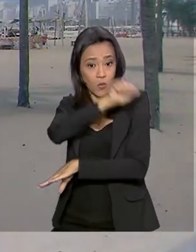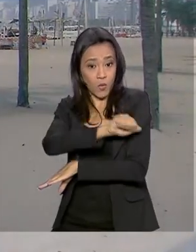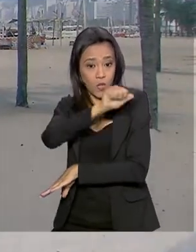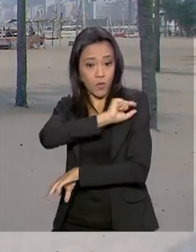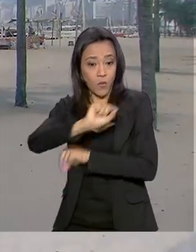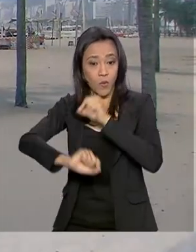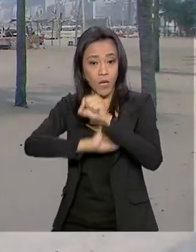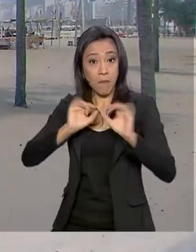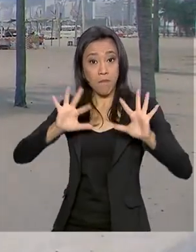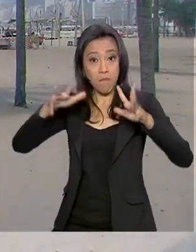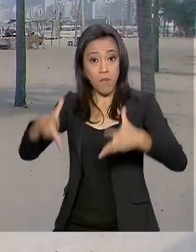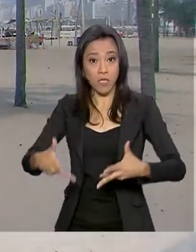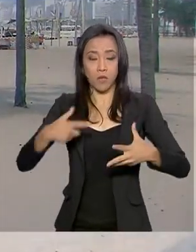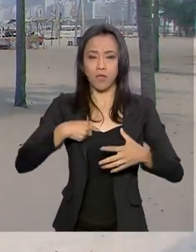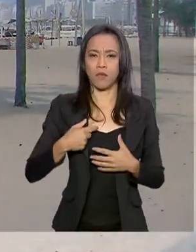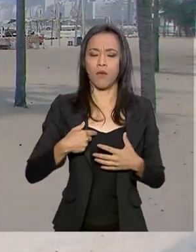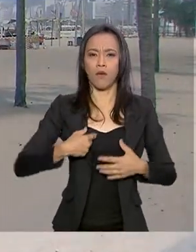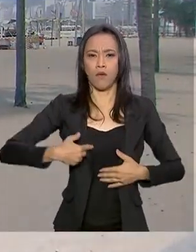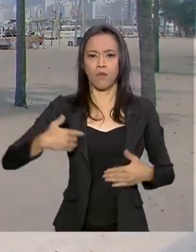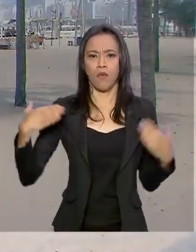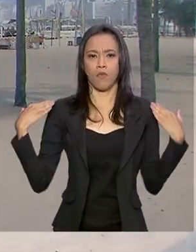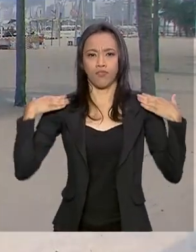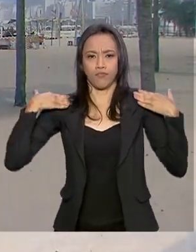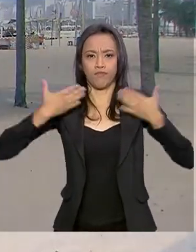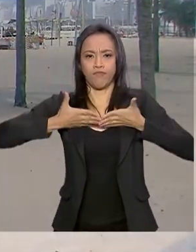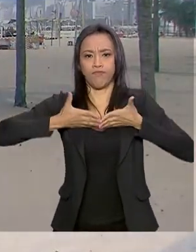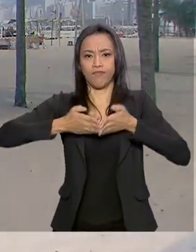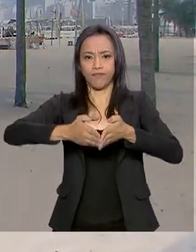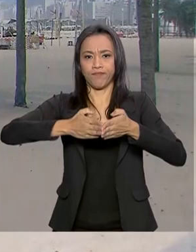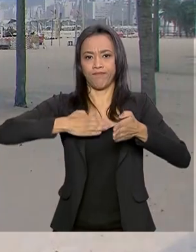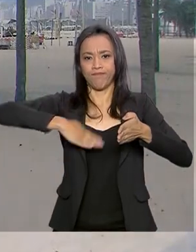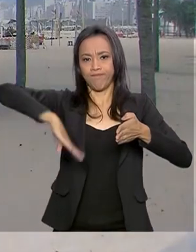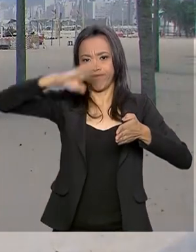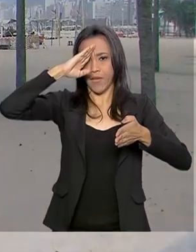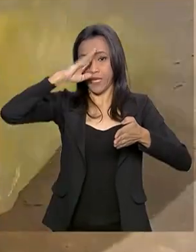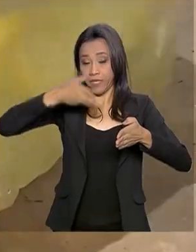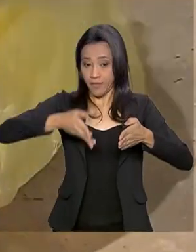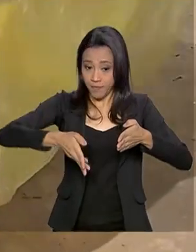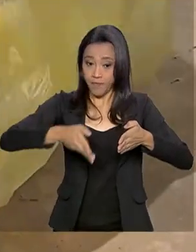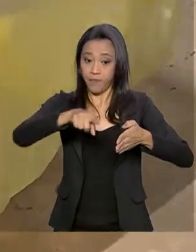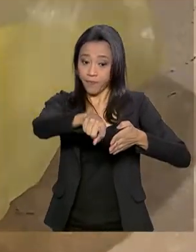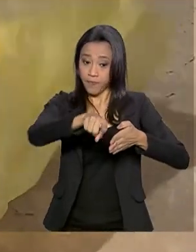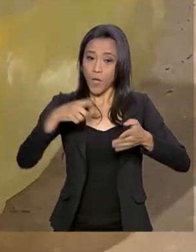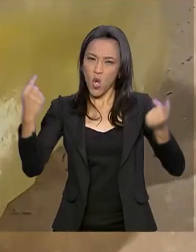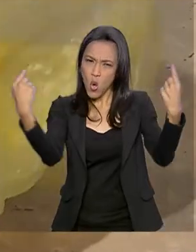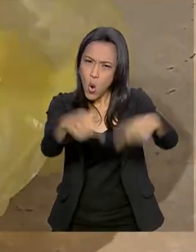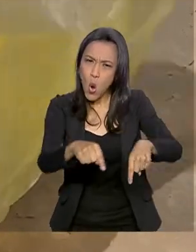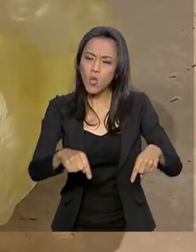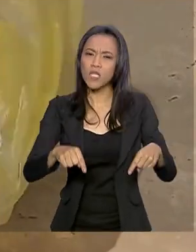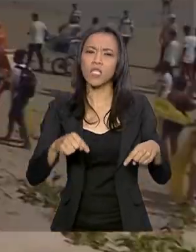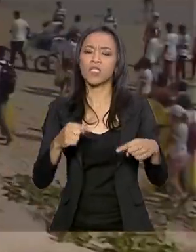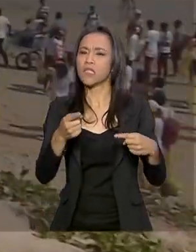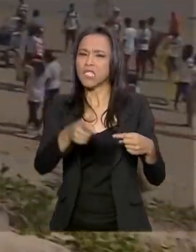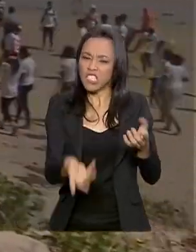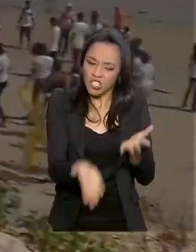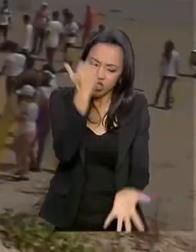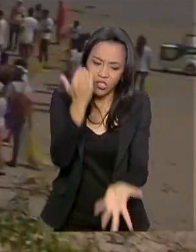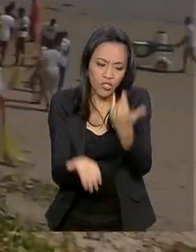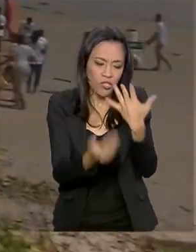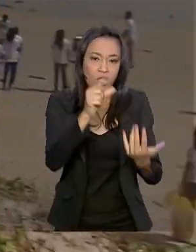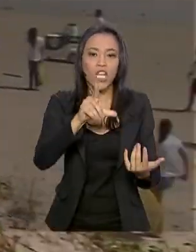participação da Marinha. Será no Museu Naval, né? Falando sobre um congresso sobre o combate ao lixo ao mar, uma realização do